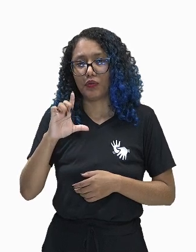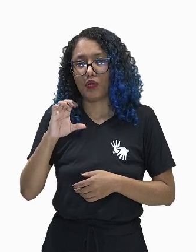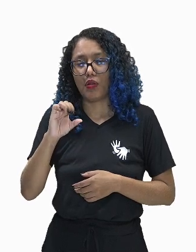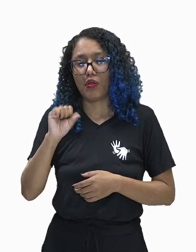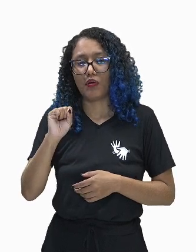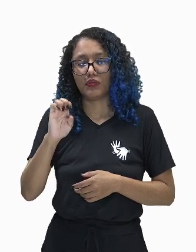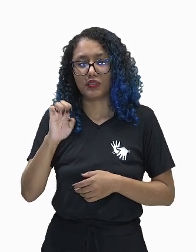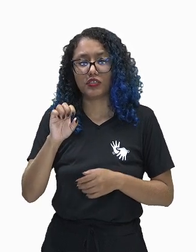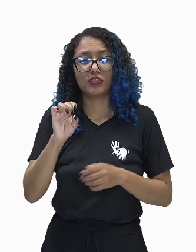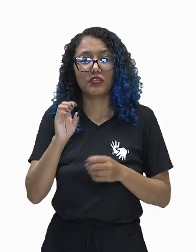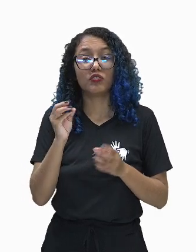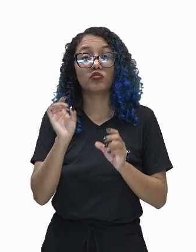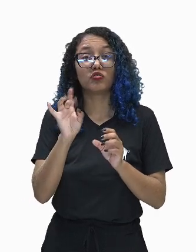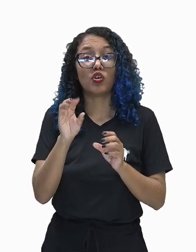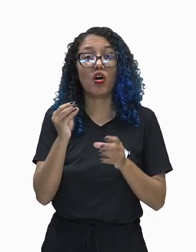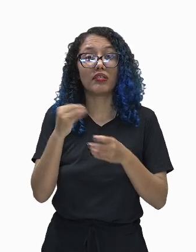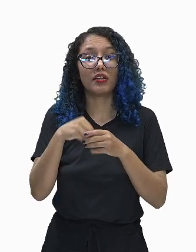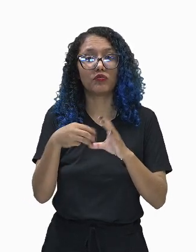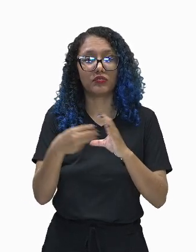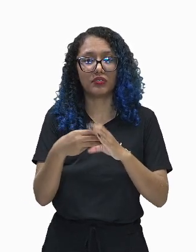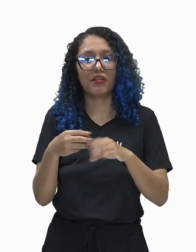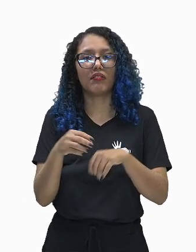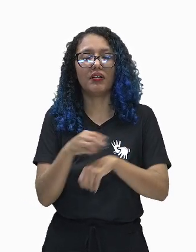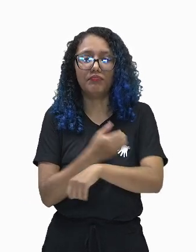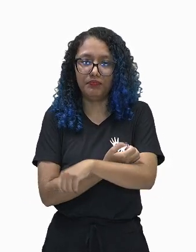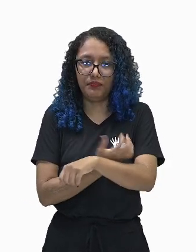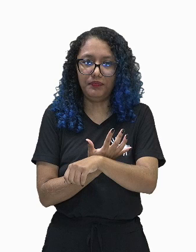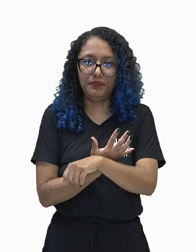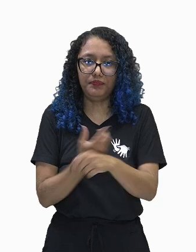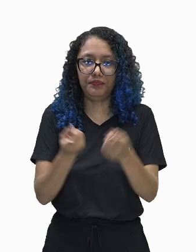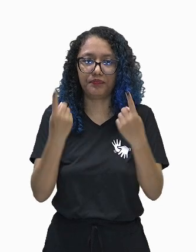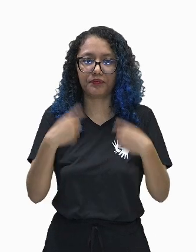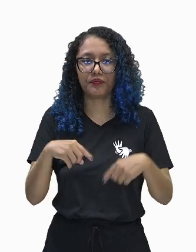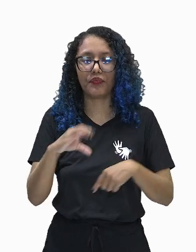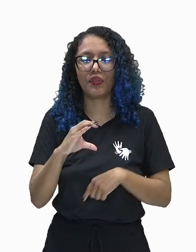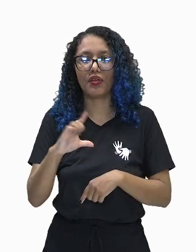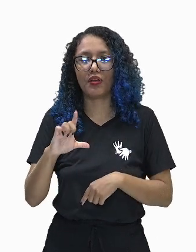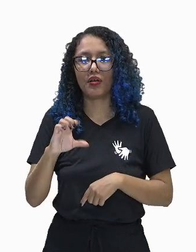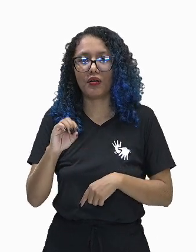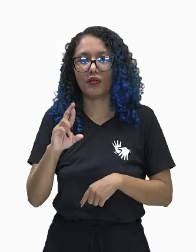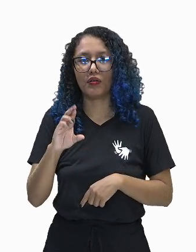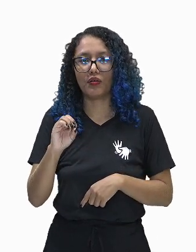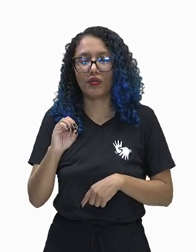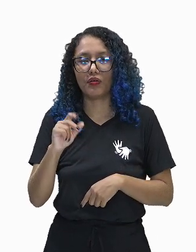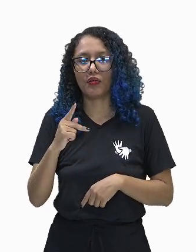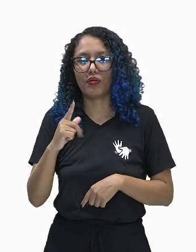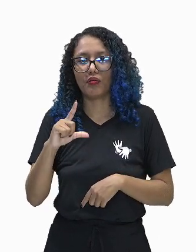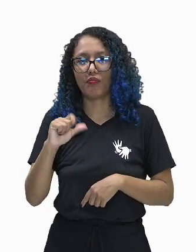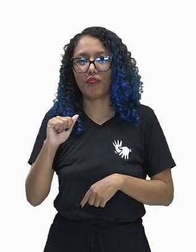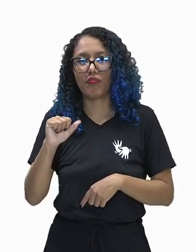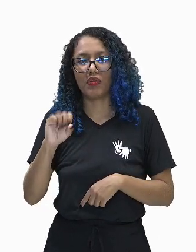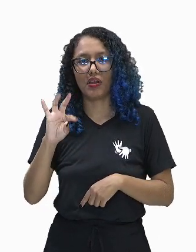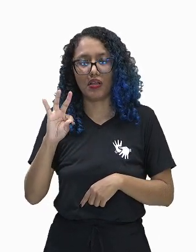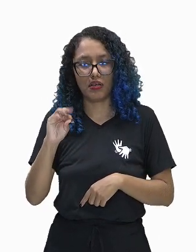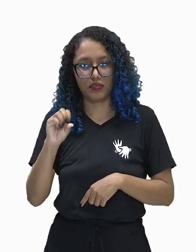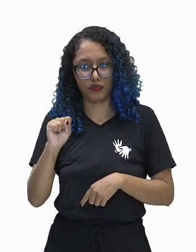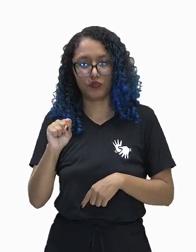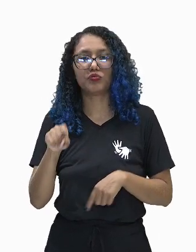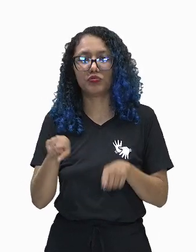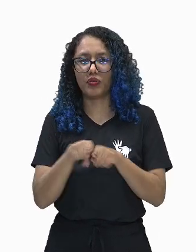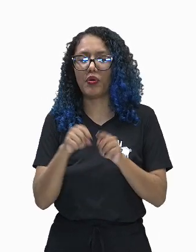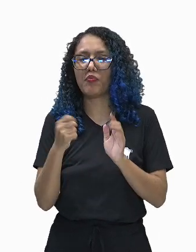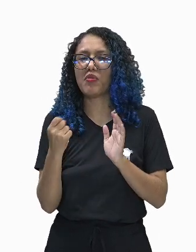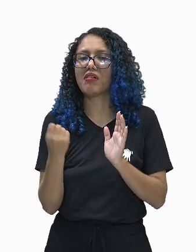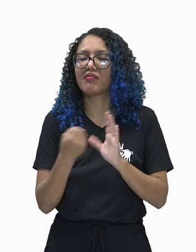coroplasto, que é uma característica bem marcante que diferencia uma célula animal e vegetal, só estará